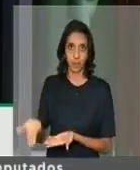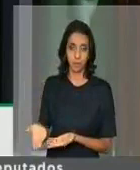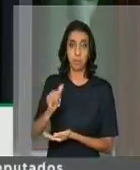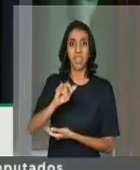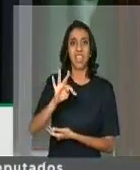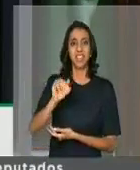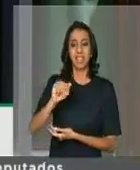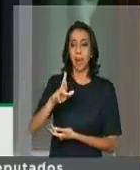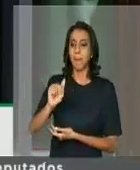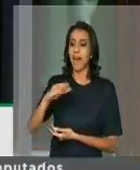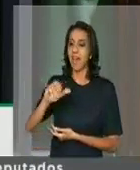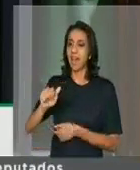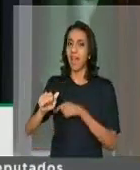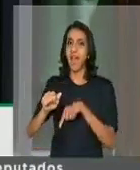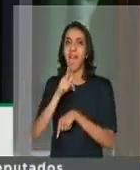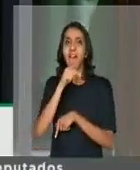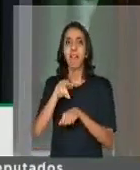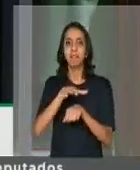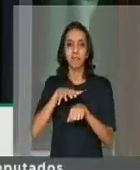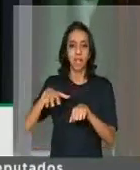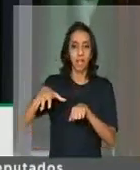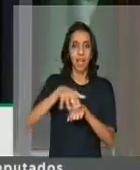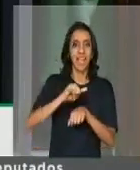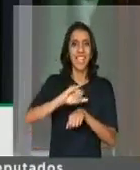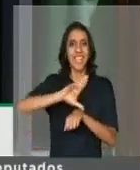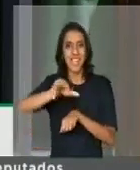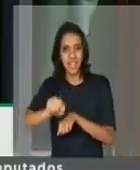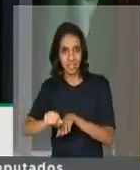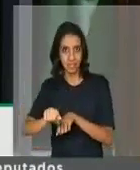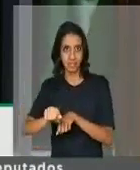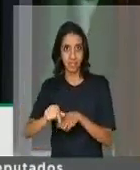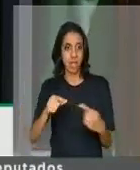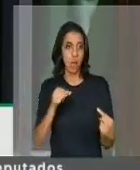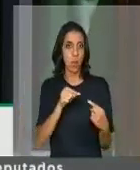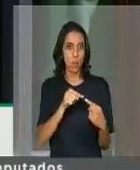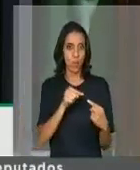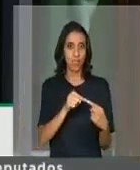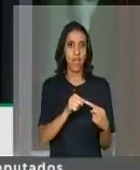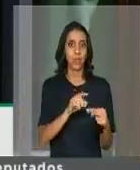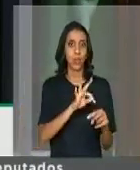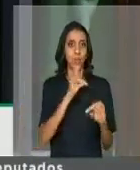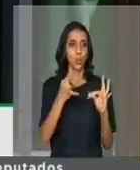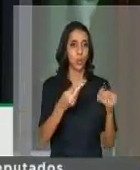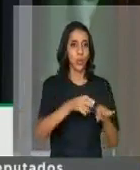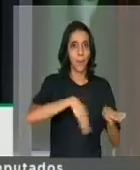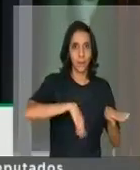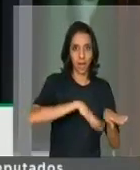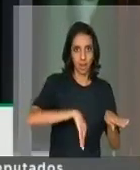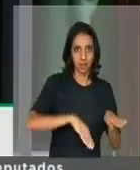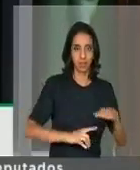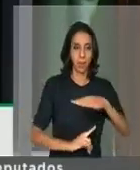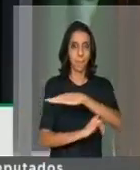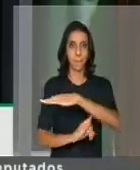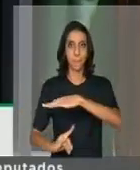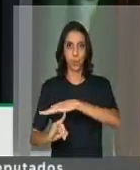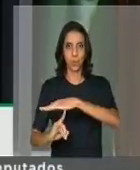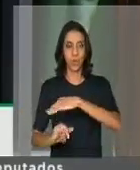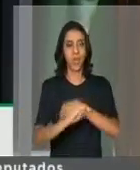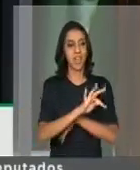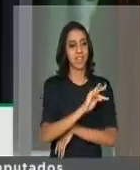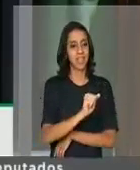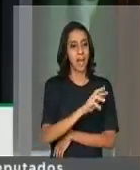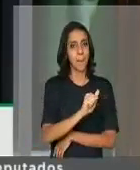ilha e essa é a única ligação para o continente. Essa ponte liga Itapsuma e Itamaracá.